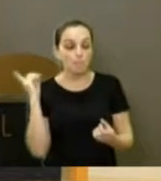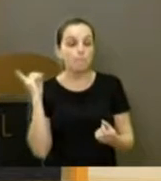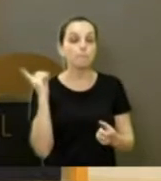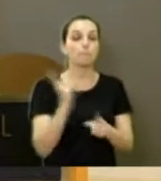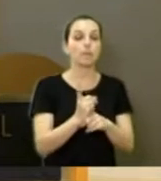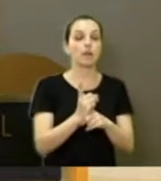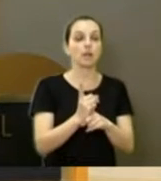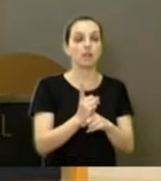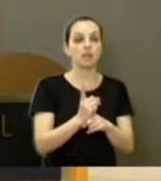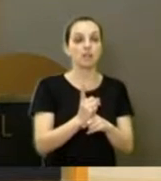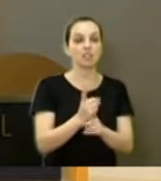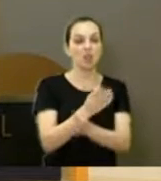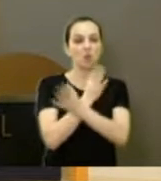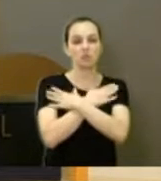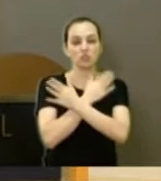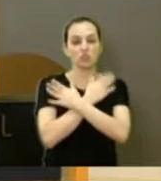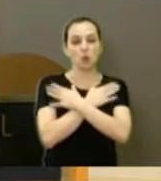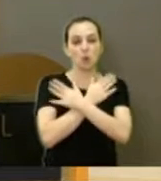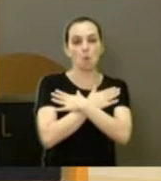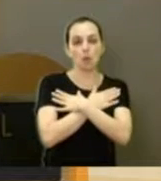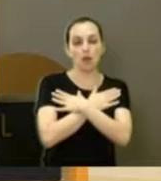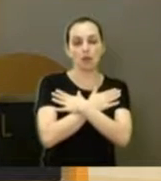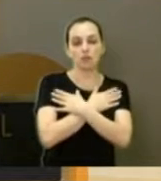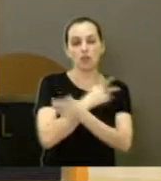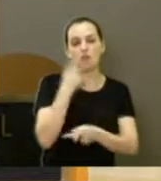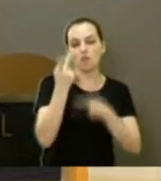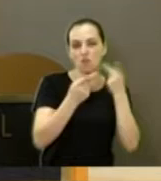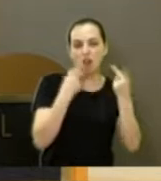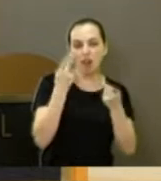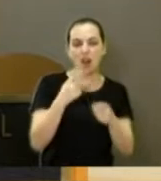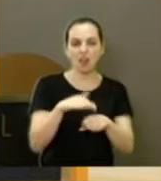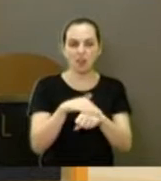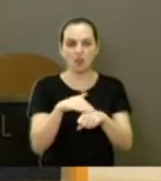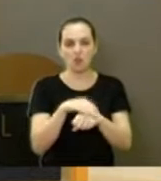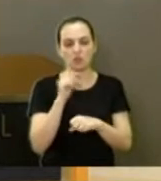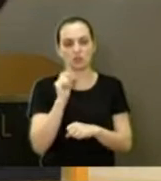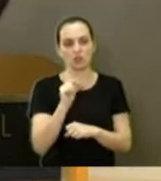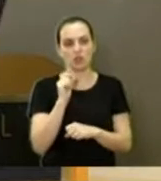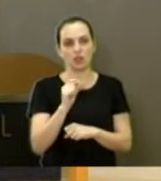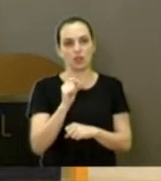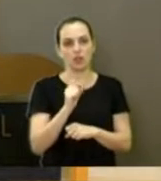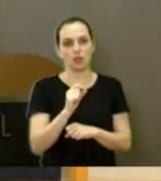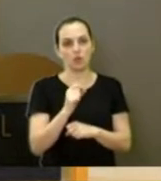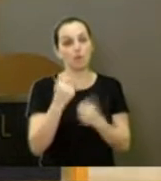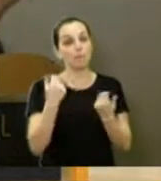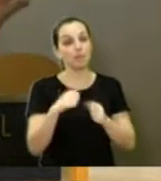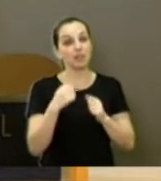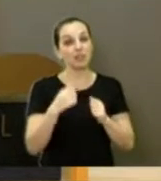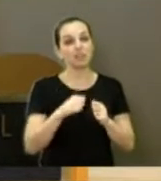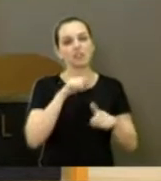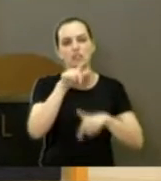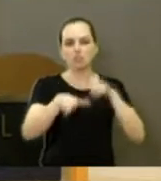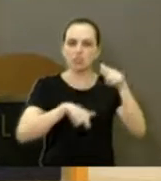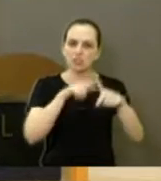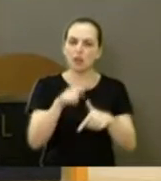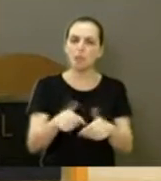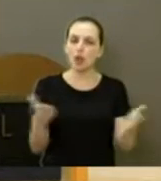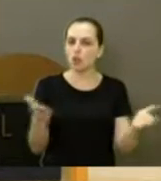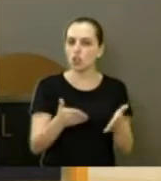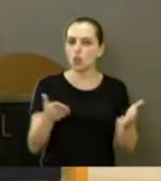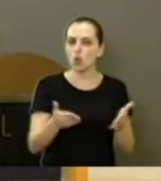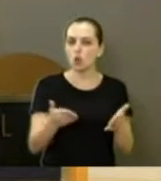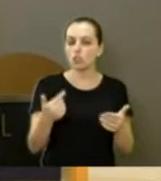Inclusive, veio falar comigo, o Jefferson veio falar, ouviu, por santo tem que arrumar emprego, que hoje eu